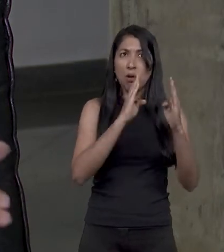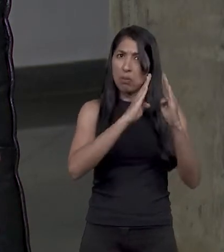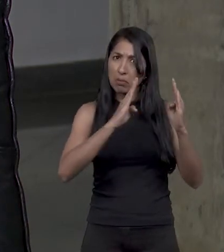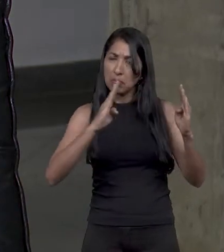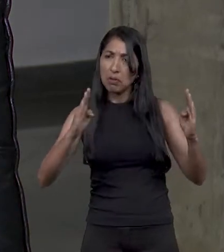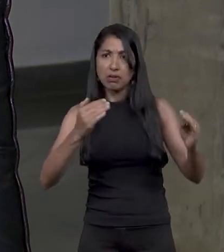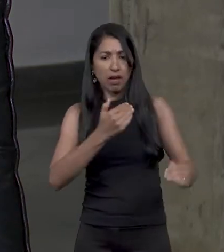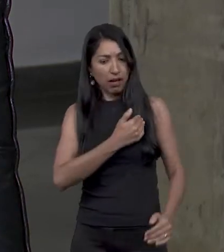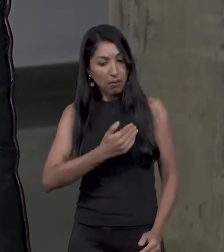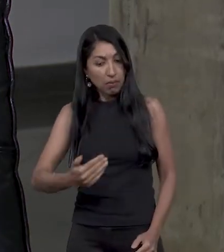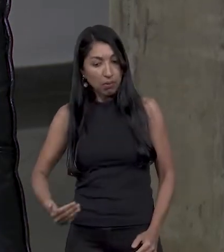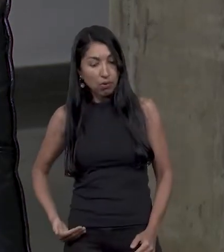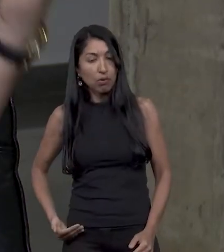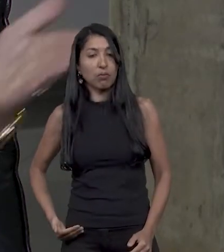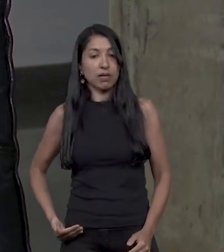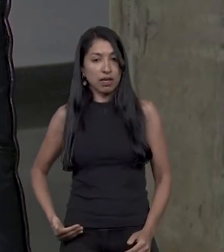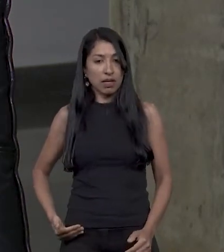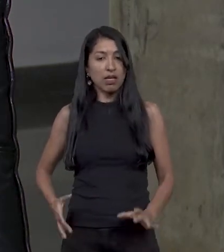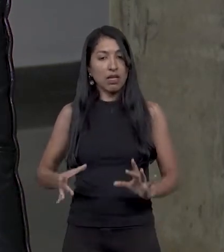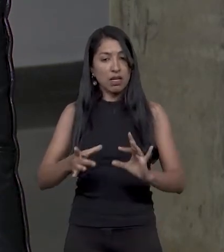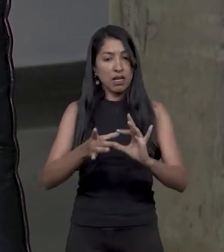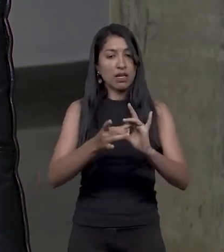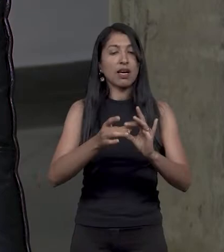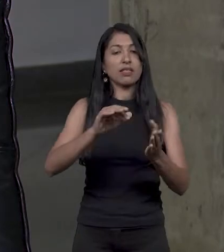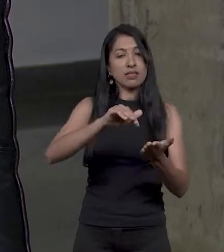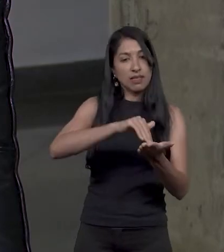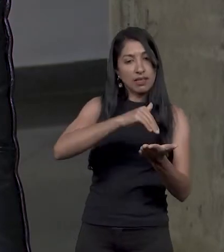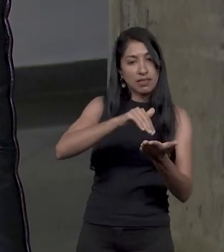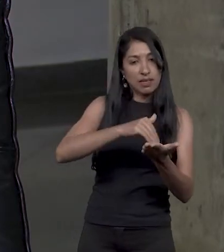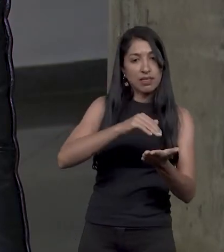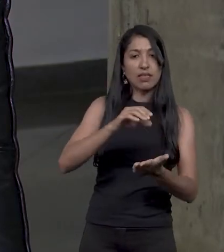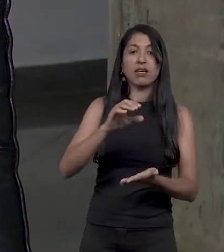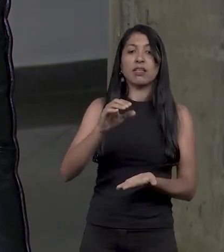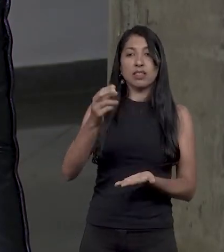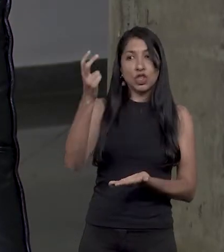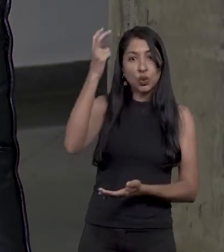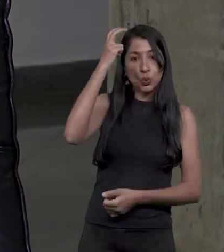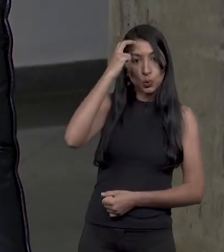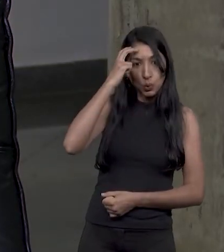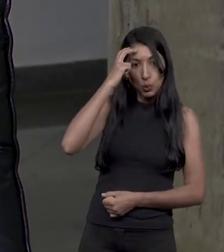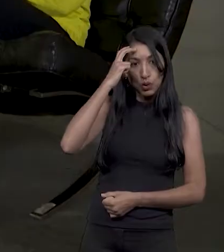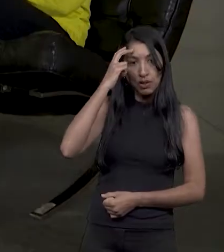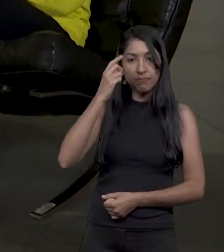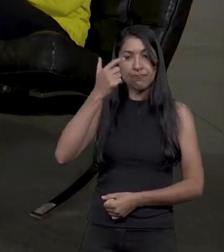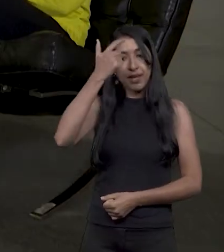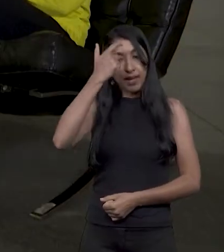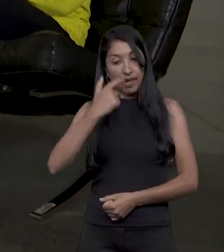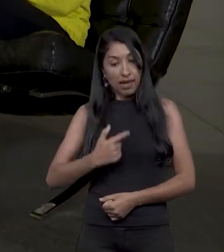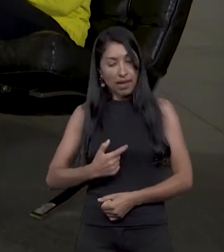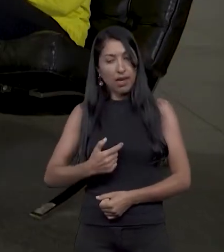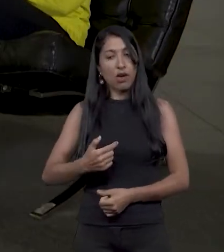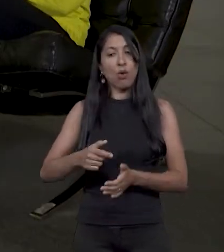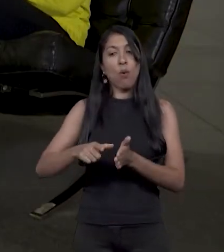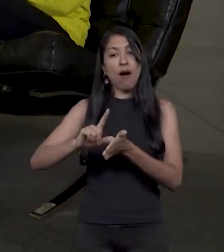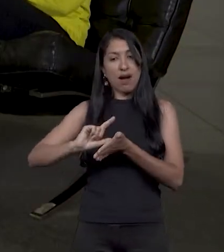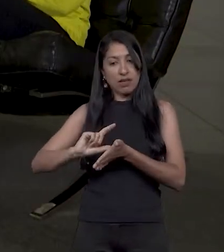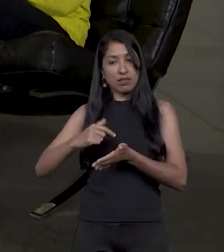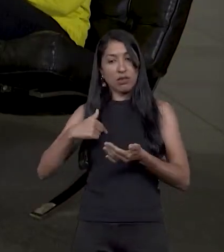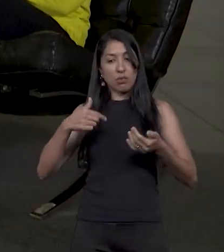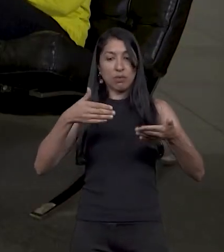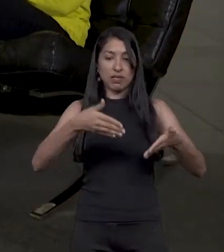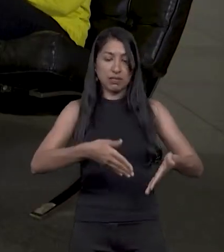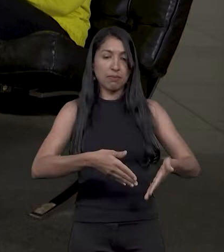biblioteca pública ligada à secretaria de cultura. Eu, como era da